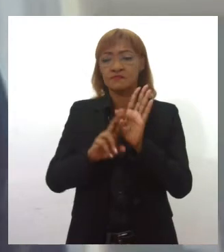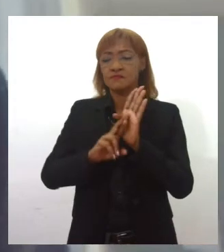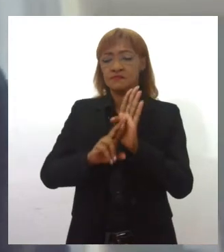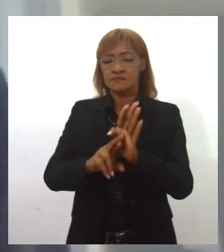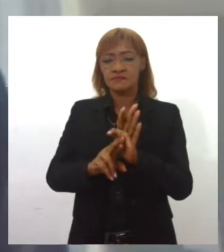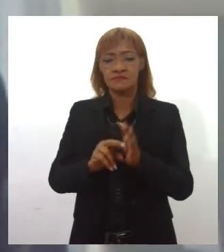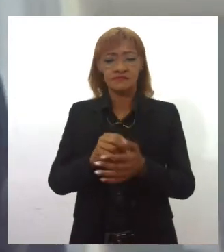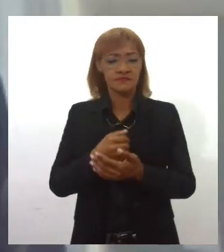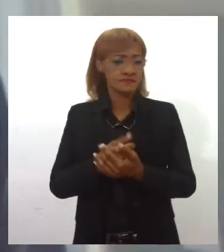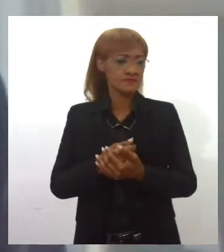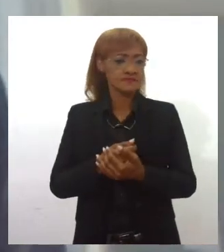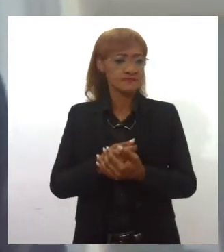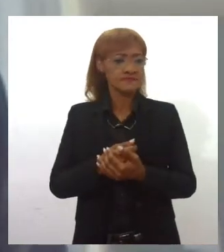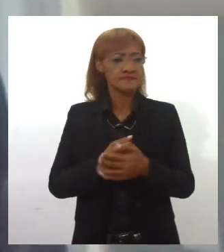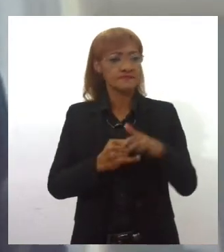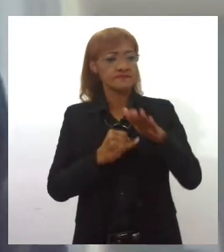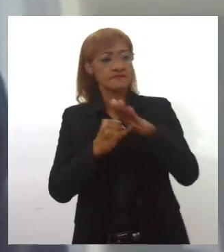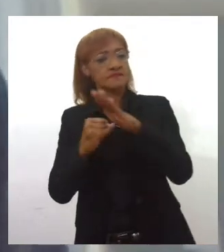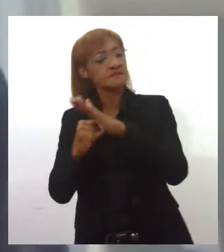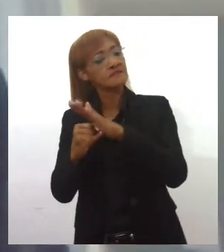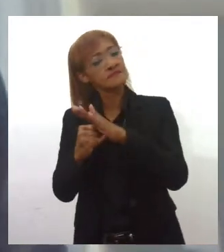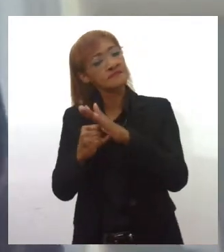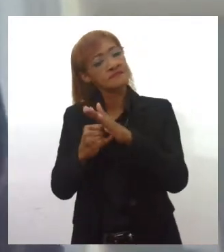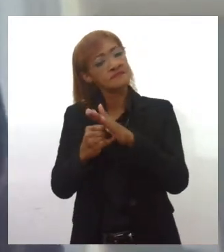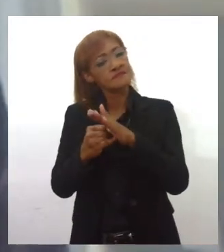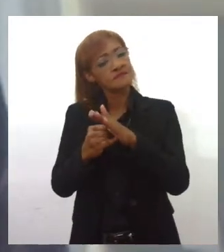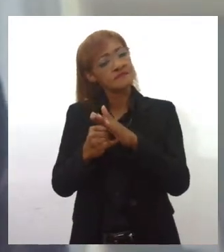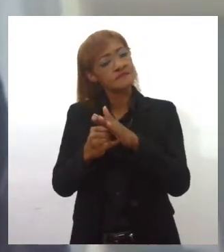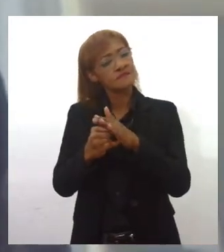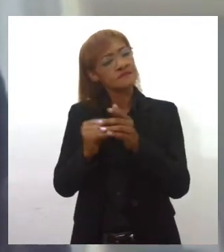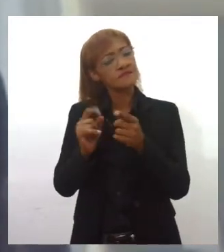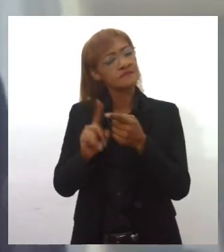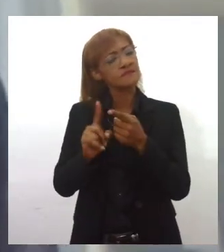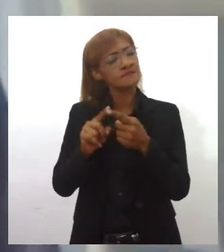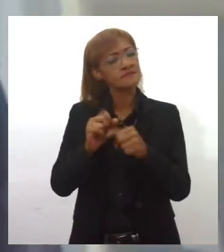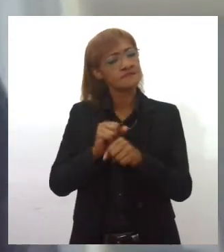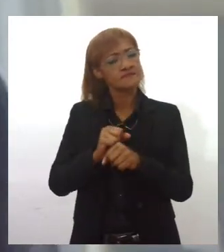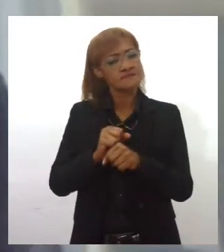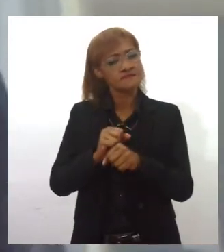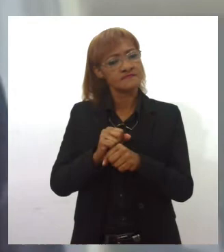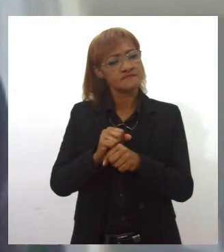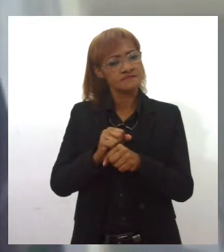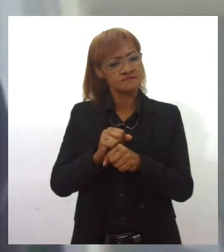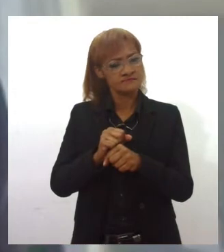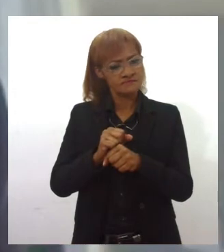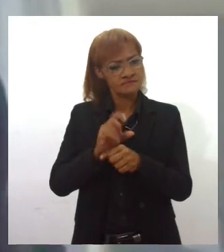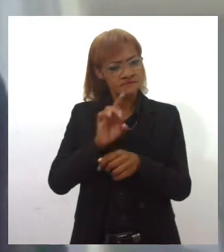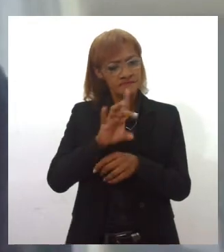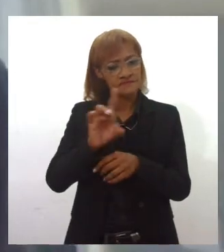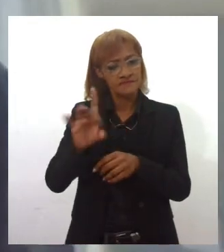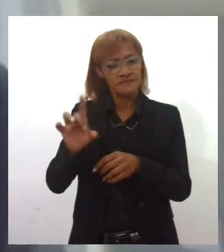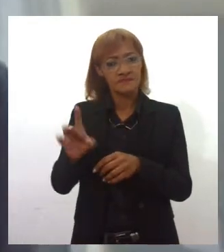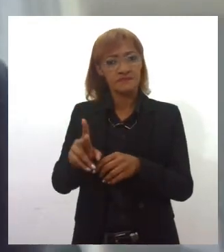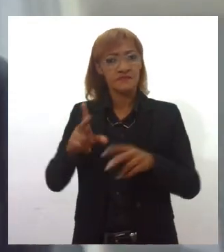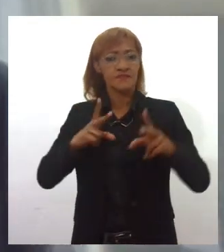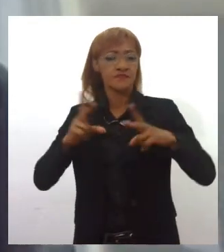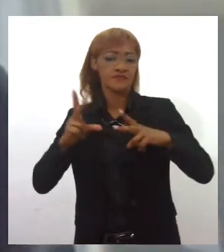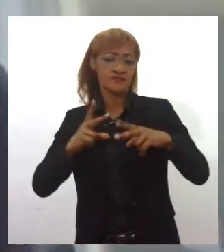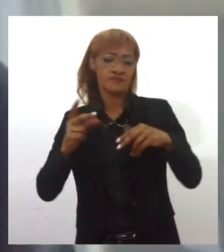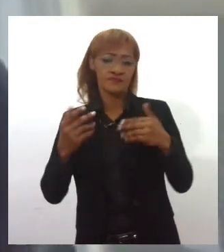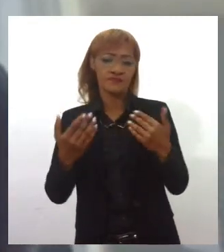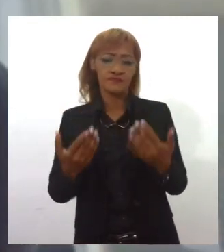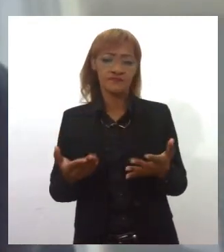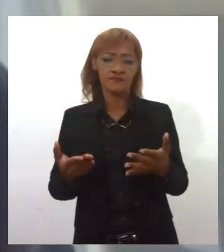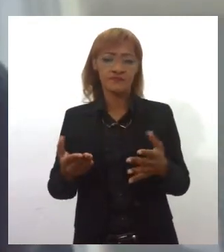de instituições como a UNG, que é um time, a FENEM, a instituição privada, enfim, é um